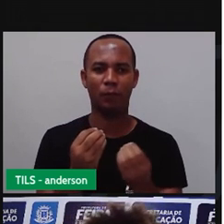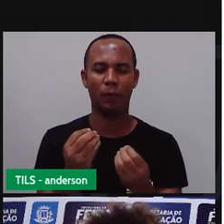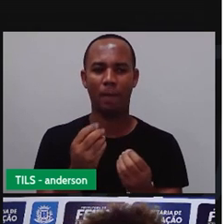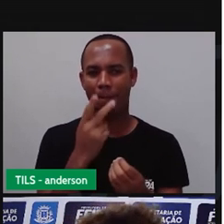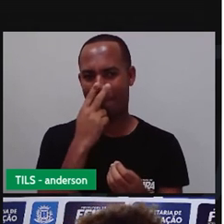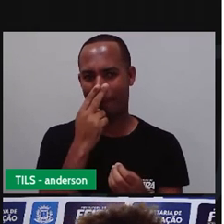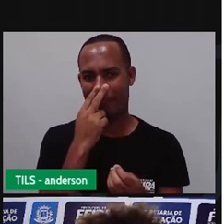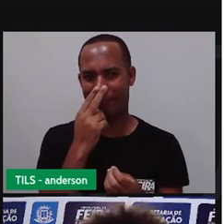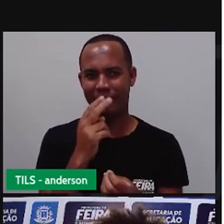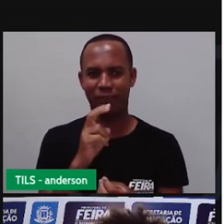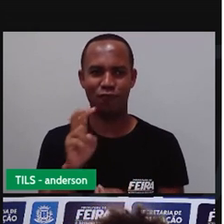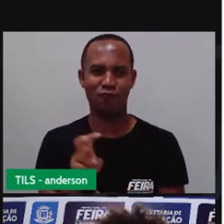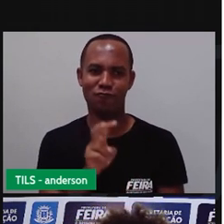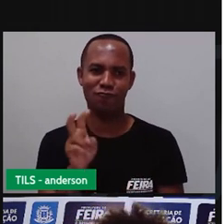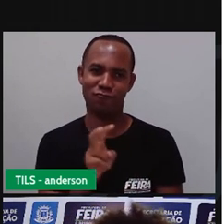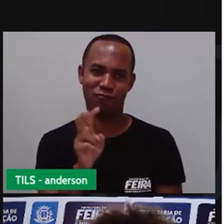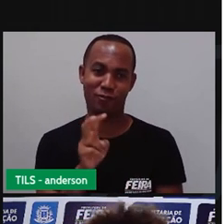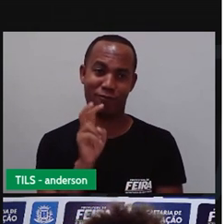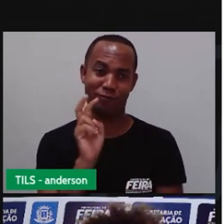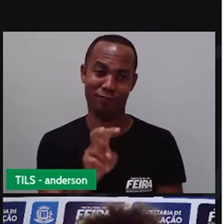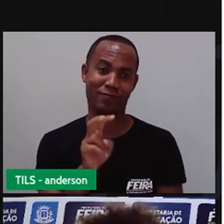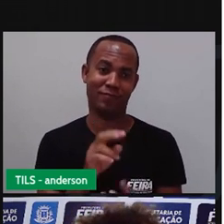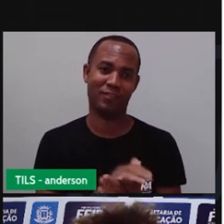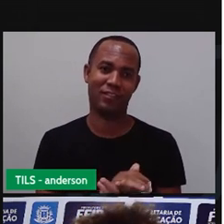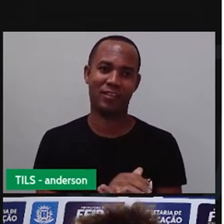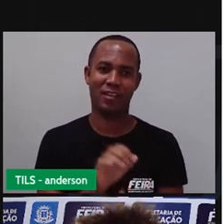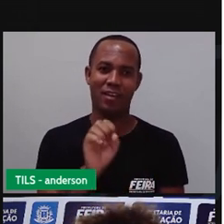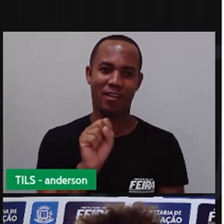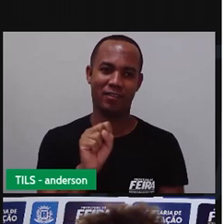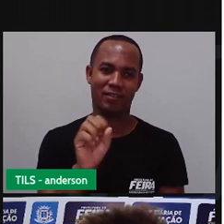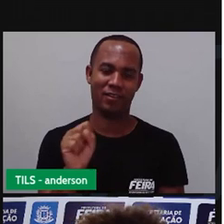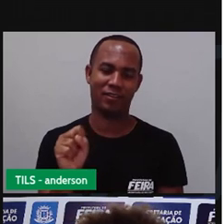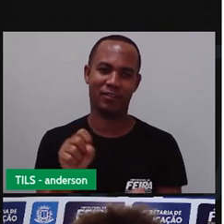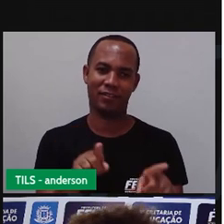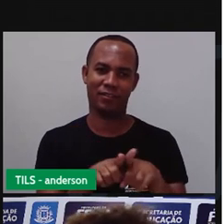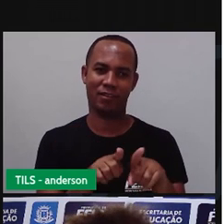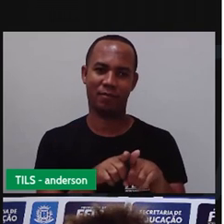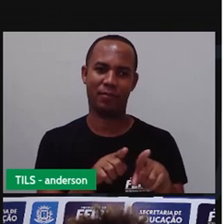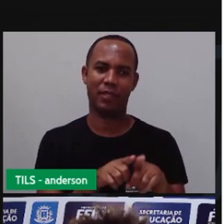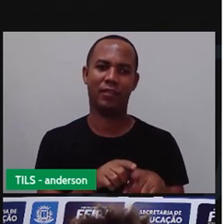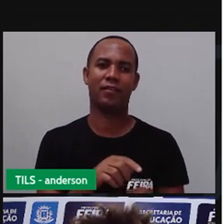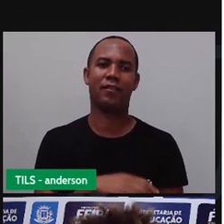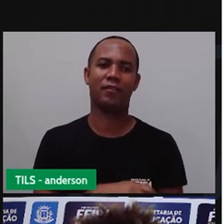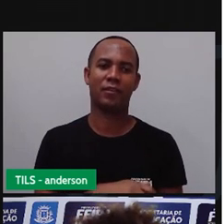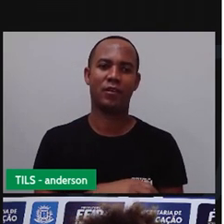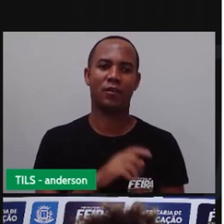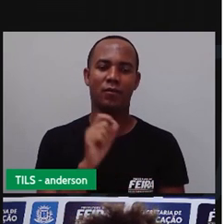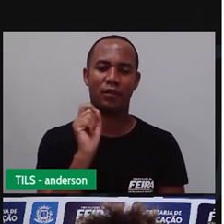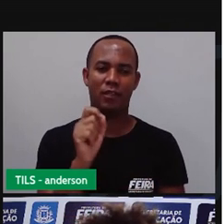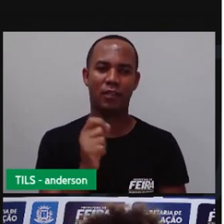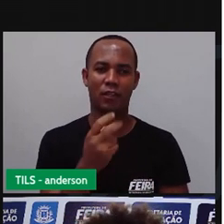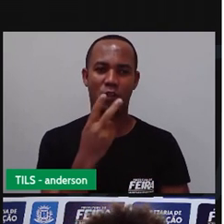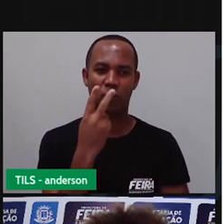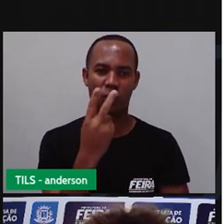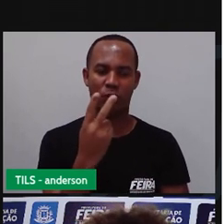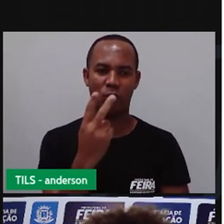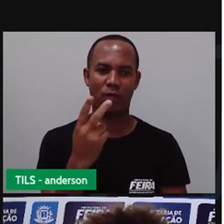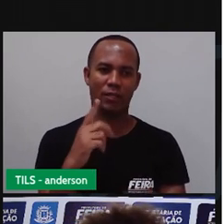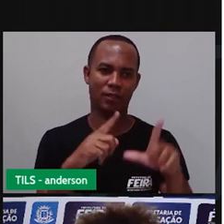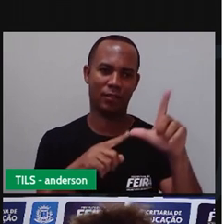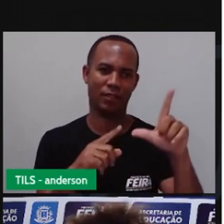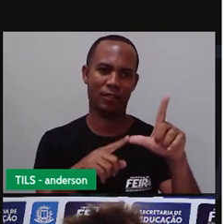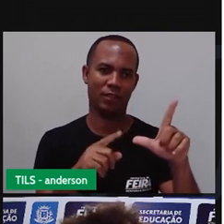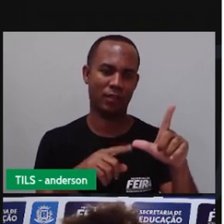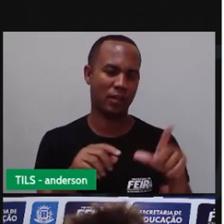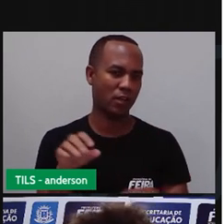Parecendo de cobra Tá? Então, esse S e S aí Esse S e S São o quê? Duas letras Um único som